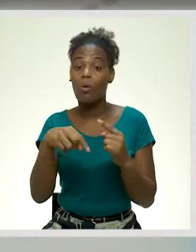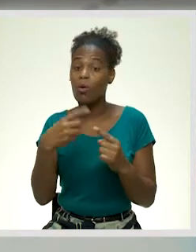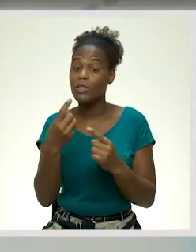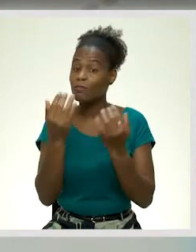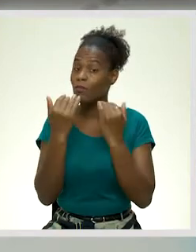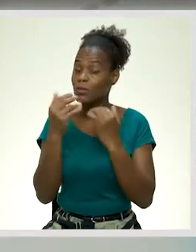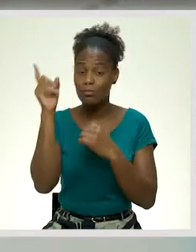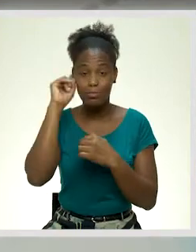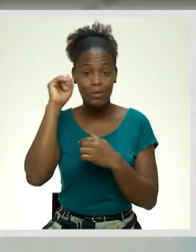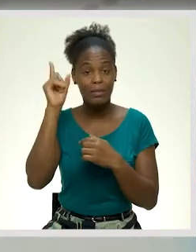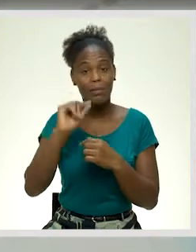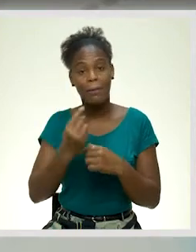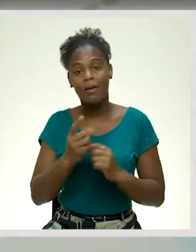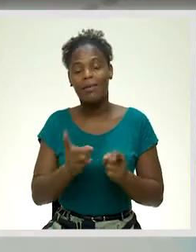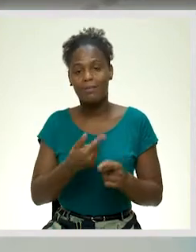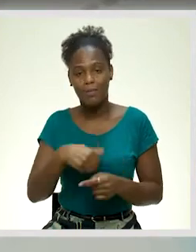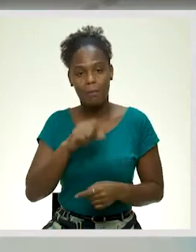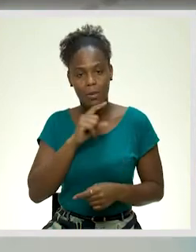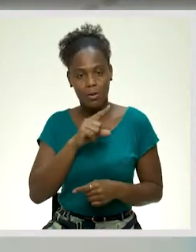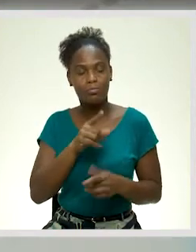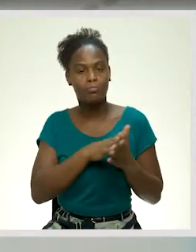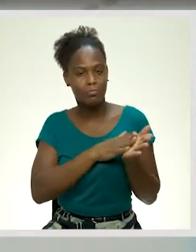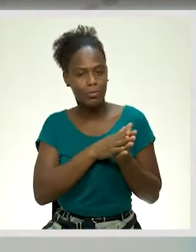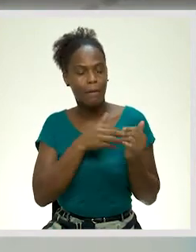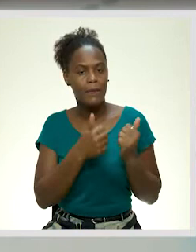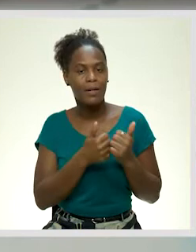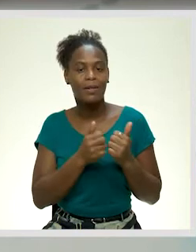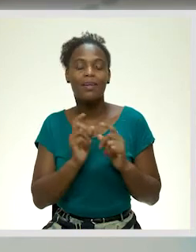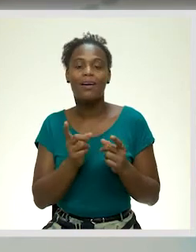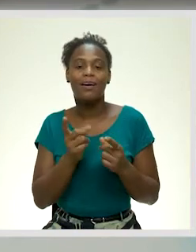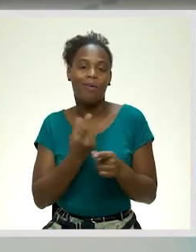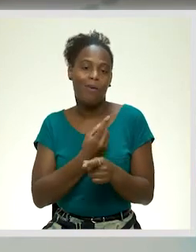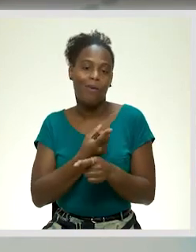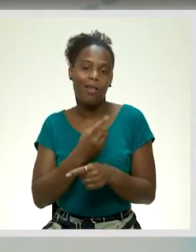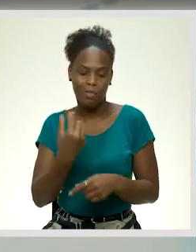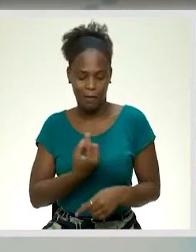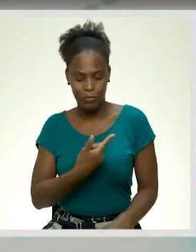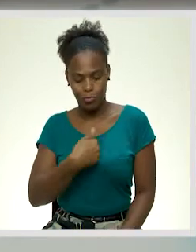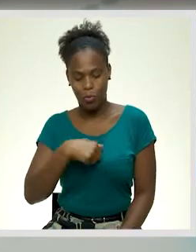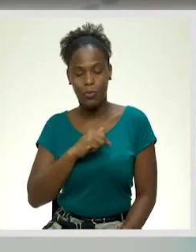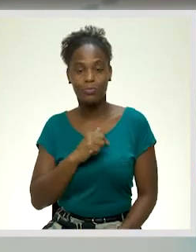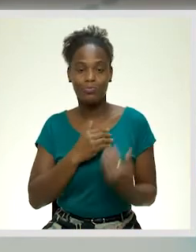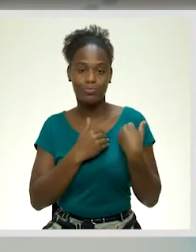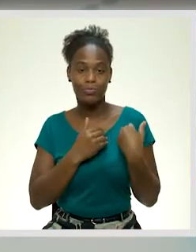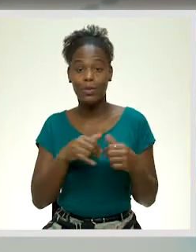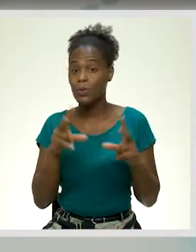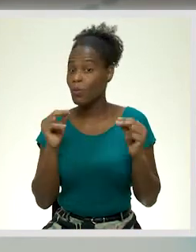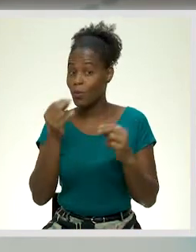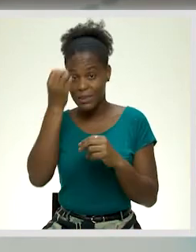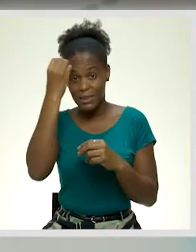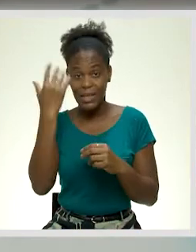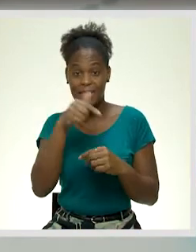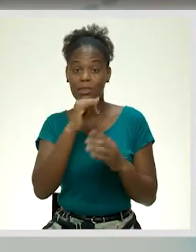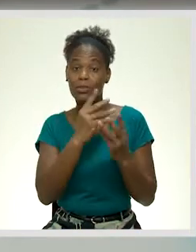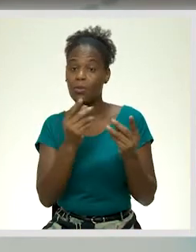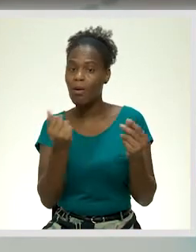também, para que possamos tirar proveito daquilo que nos é devido. Nunca esquecer que esses